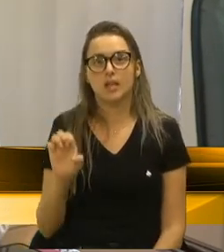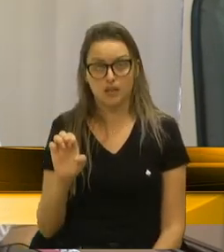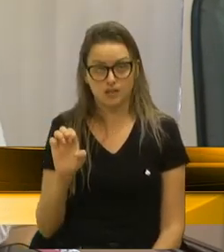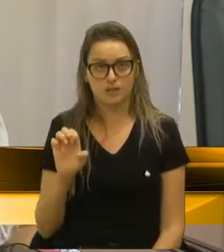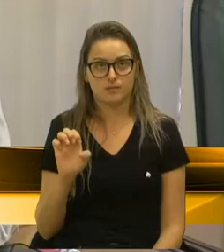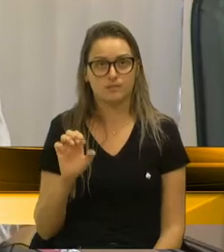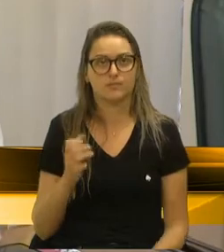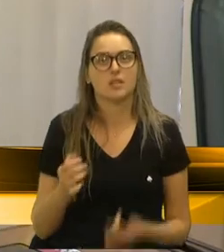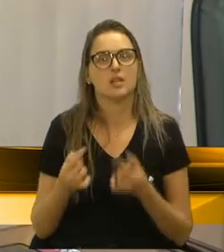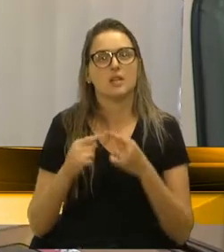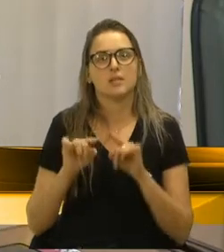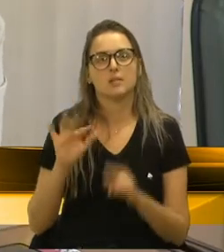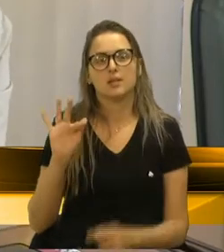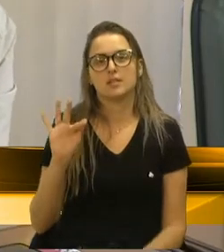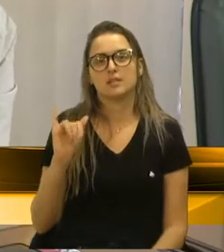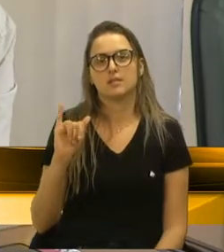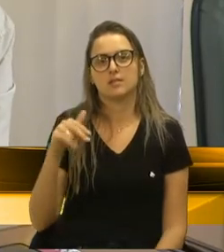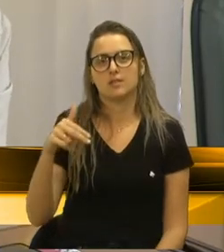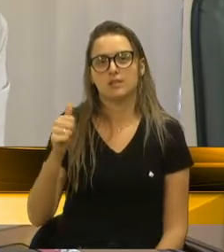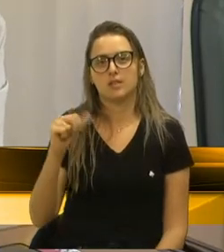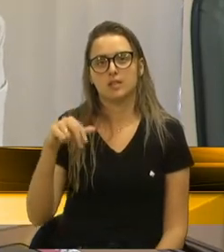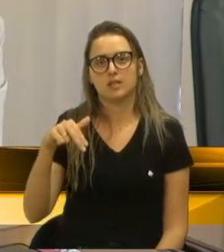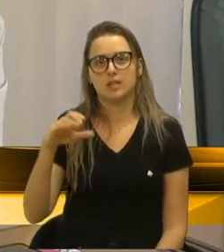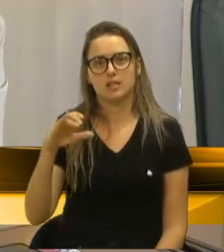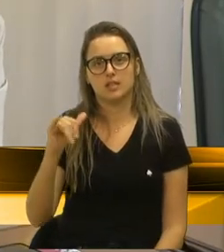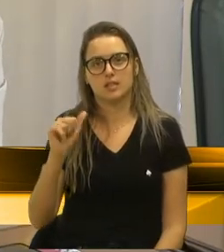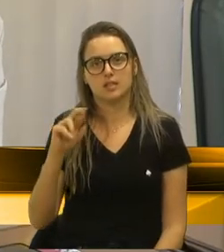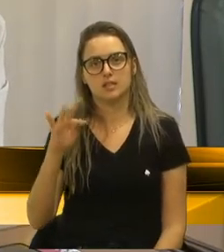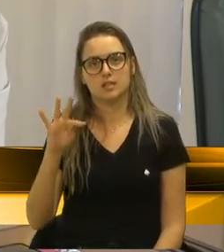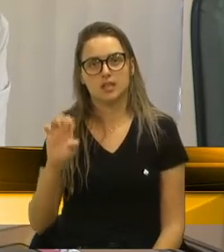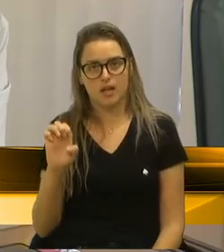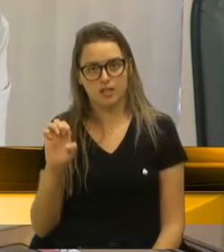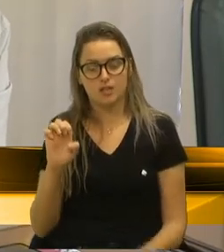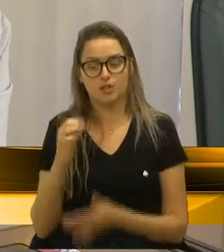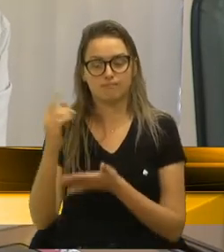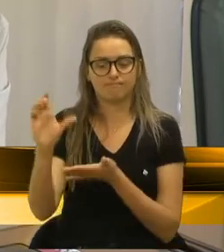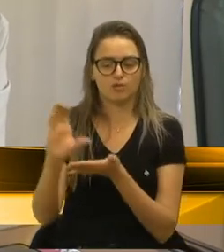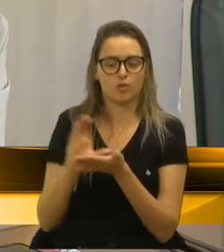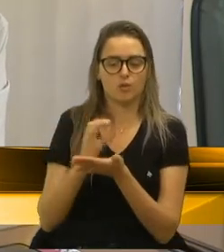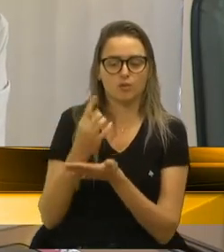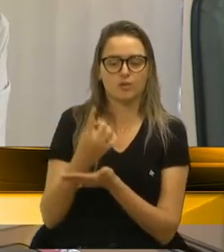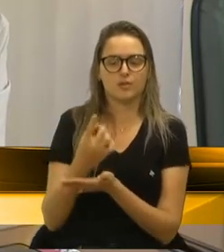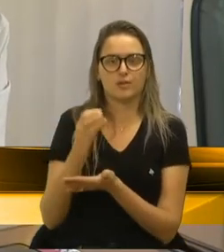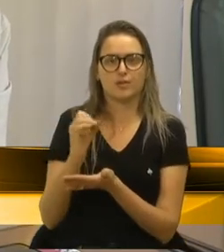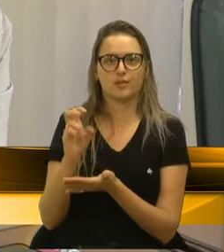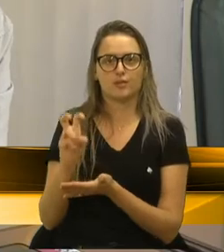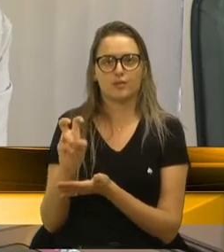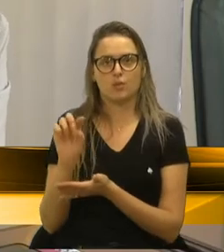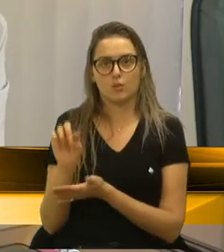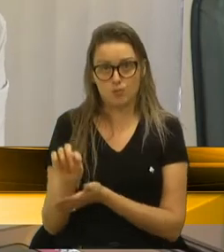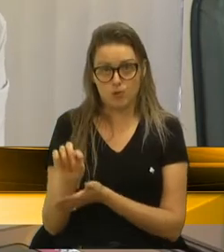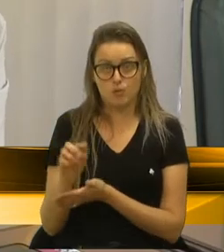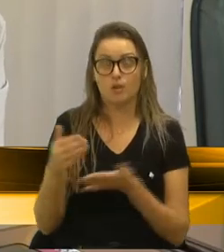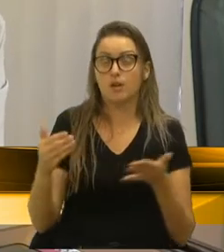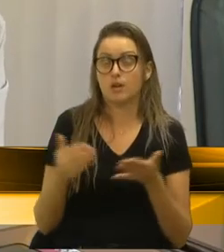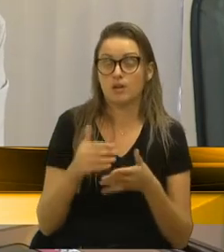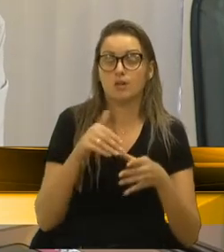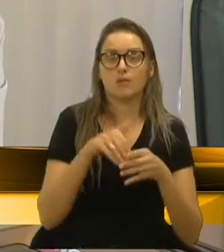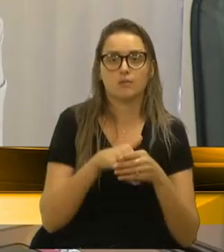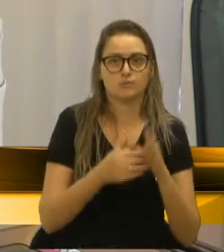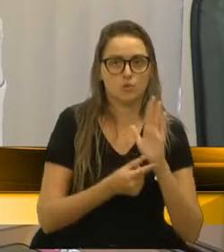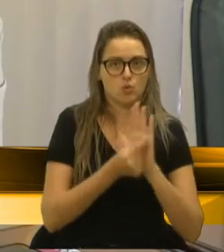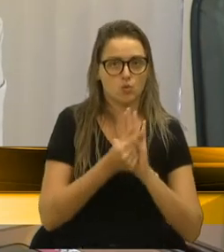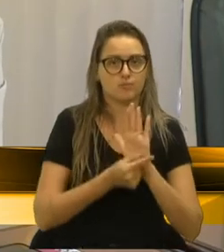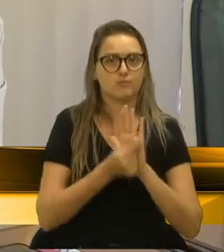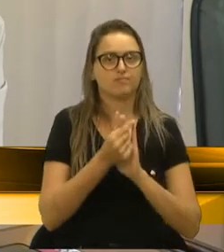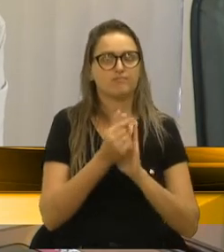Só que o financiarte, com 105 mil, que vem há três anos caindo, e isto foi votado no orçamento do ano